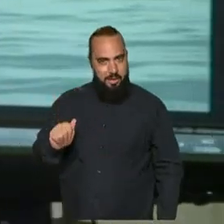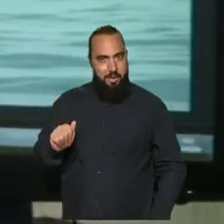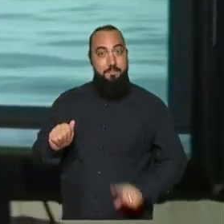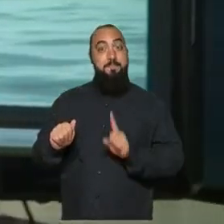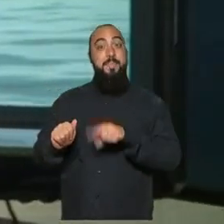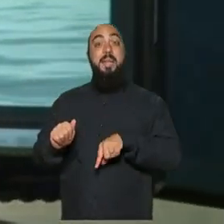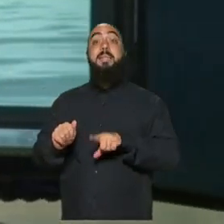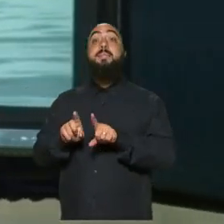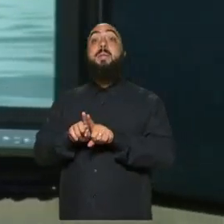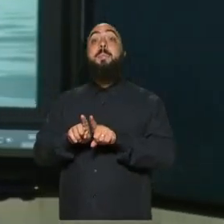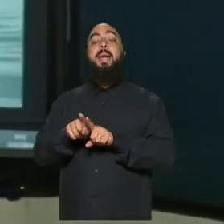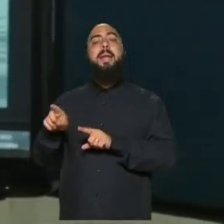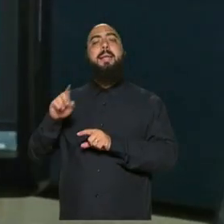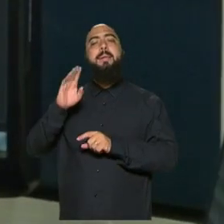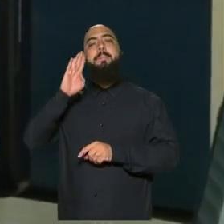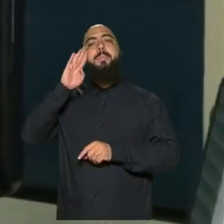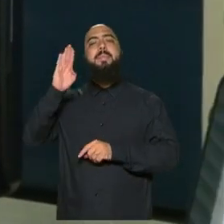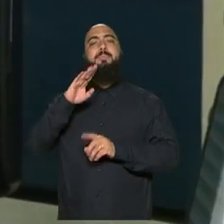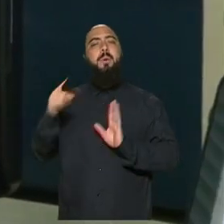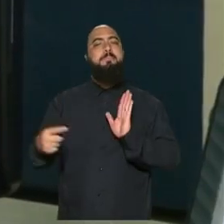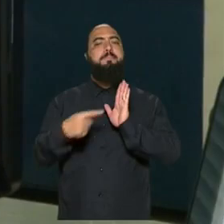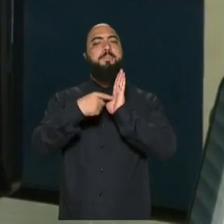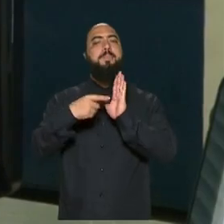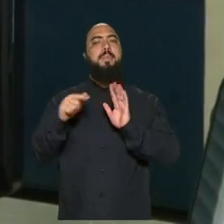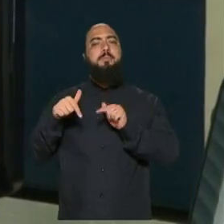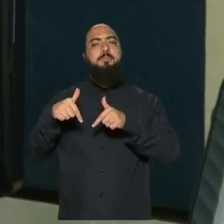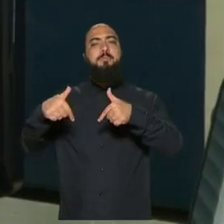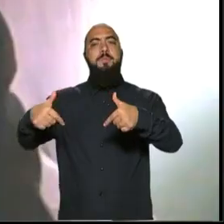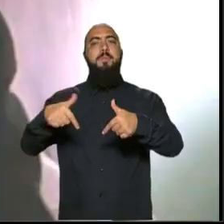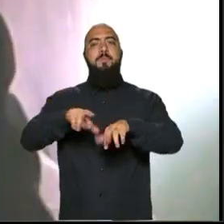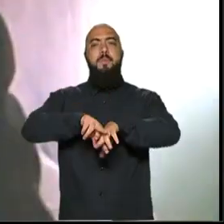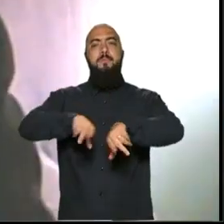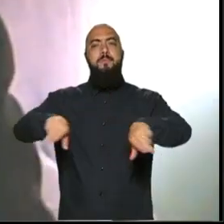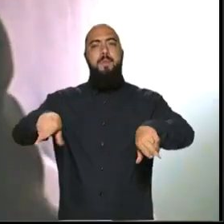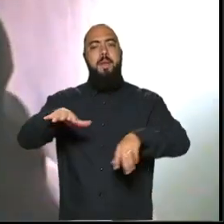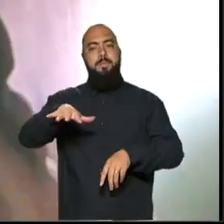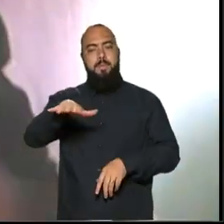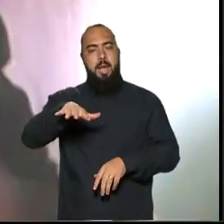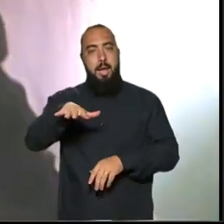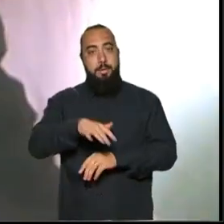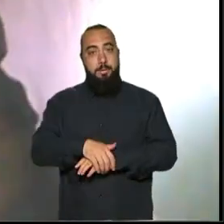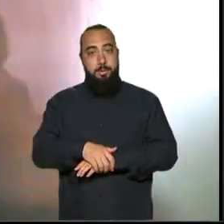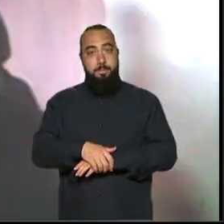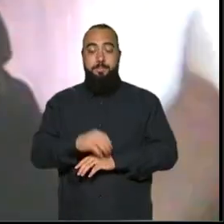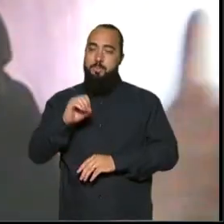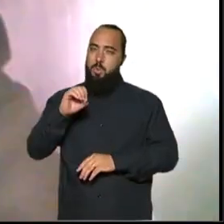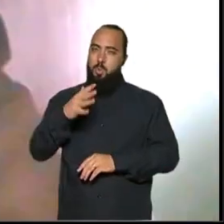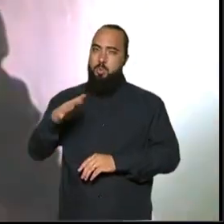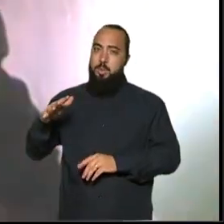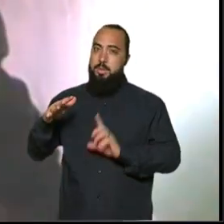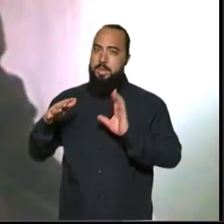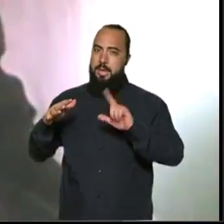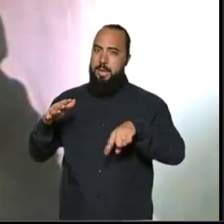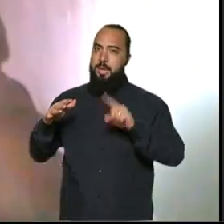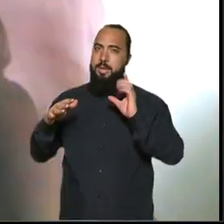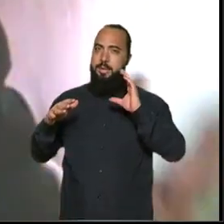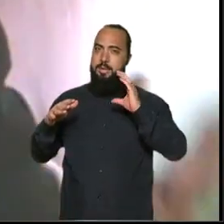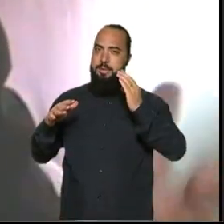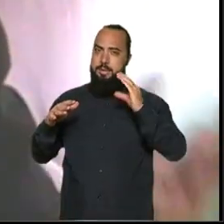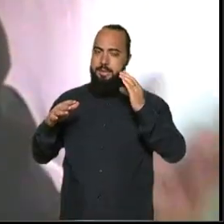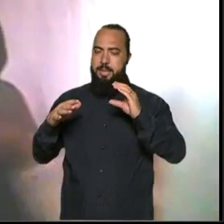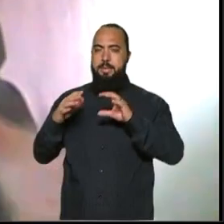diretamente em várias áreas da oceanografia. A oceanografia é uma ciência multitrans e